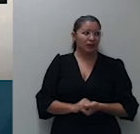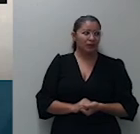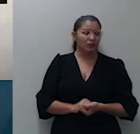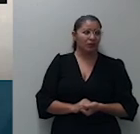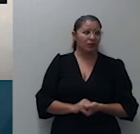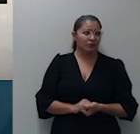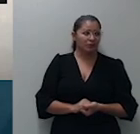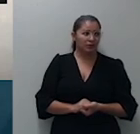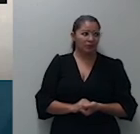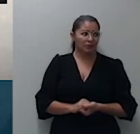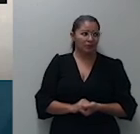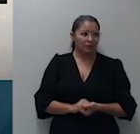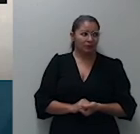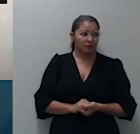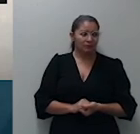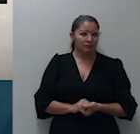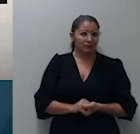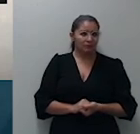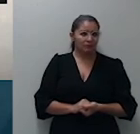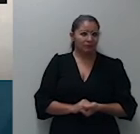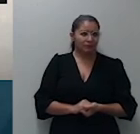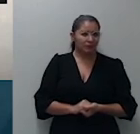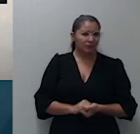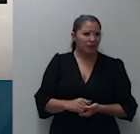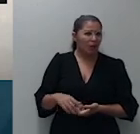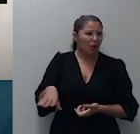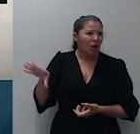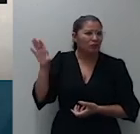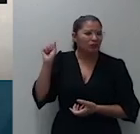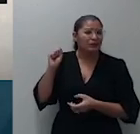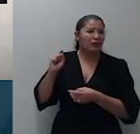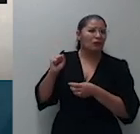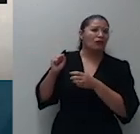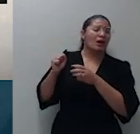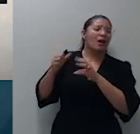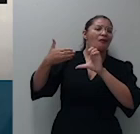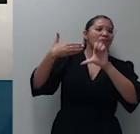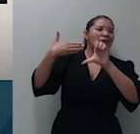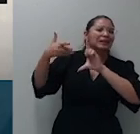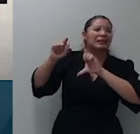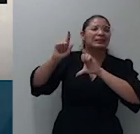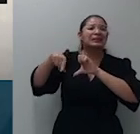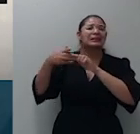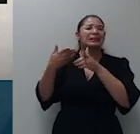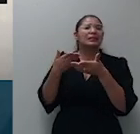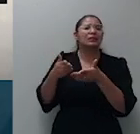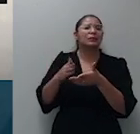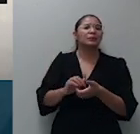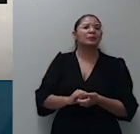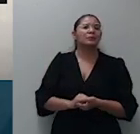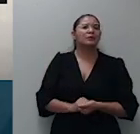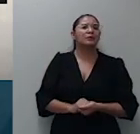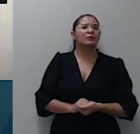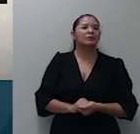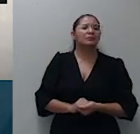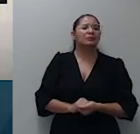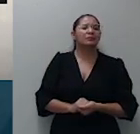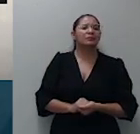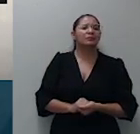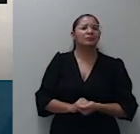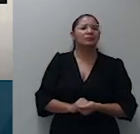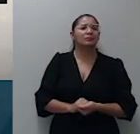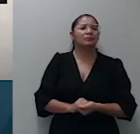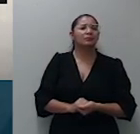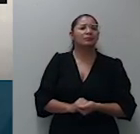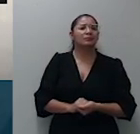processo se encontrava na sessão virtual segundo sessão ainda não havia apreciado a matéria da forma como o fez ela refere a isso